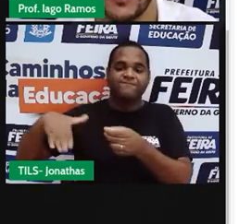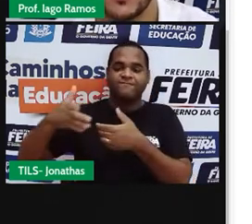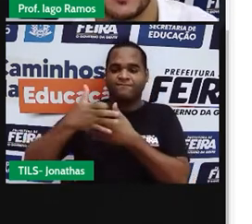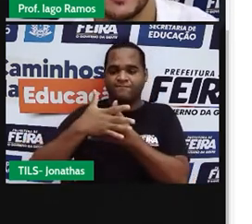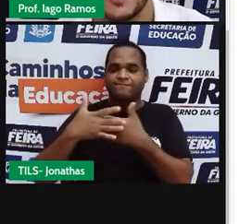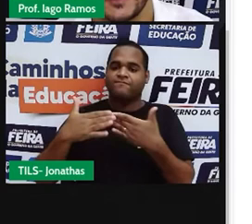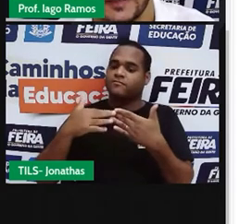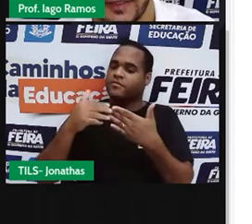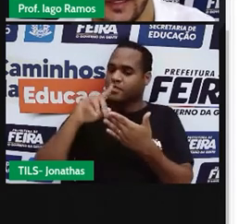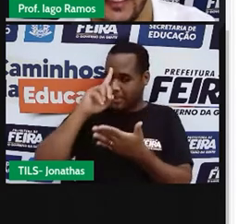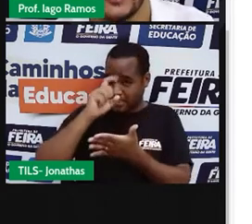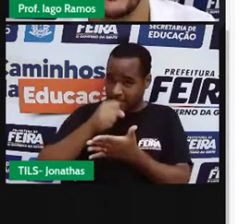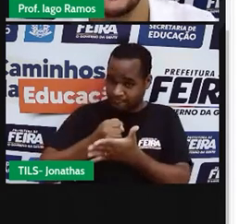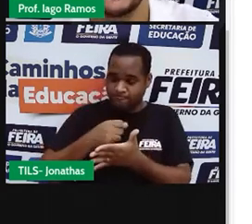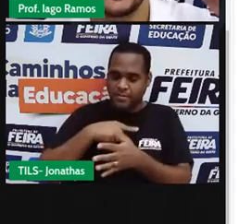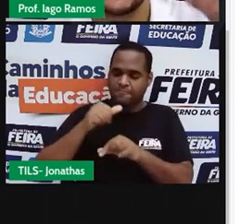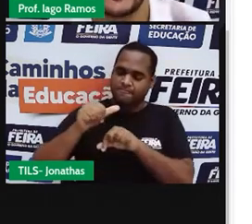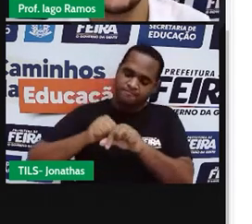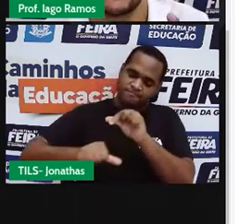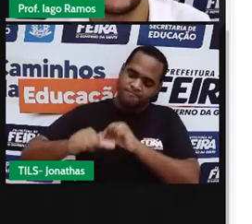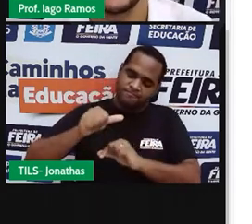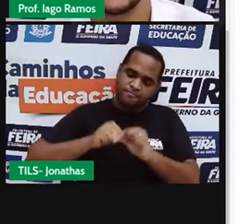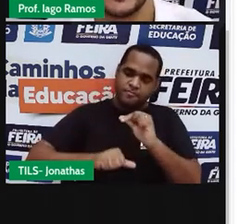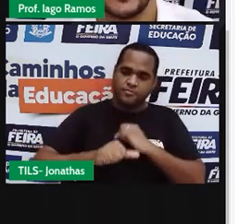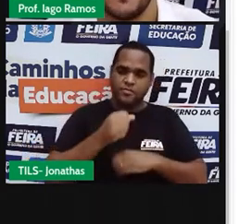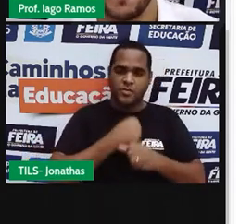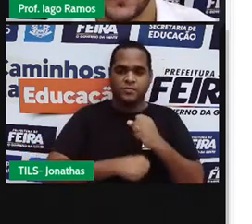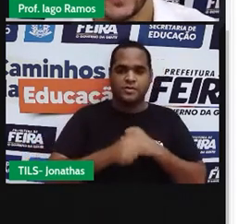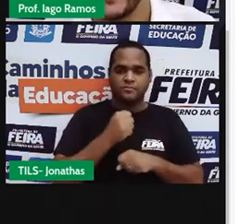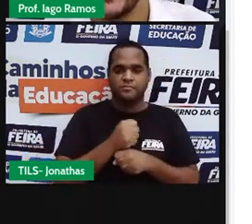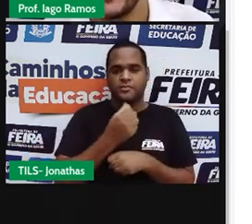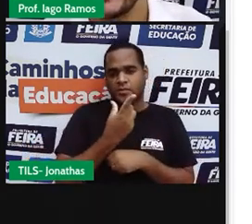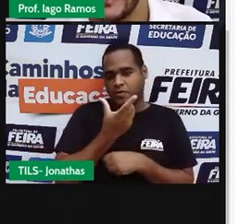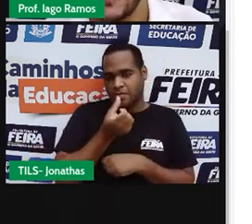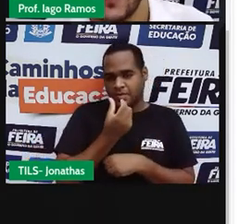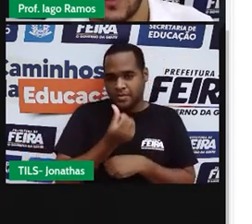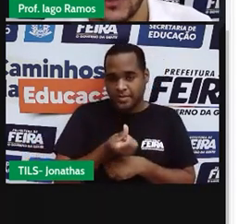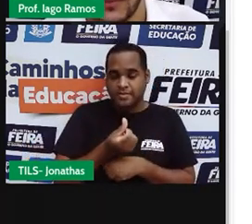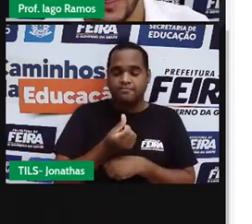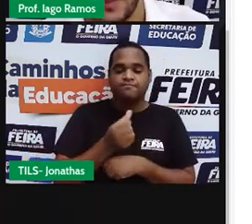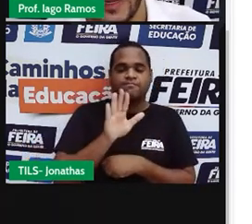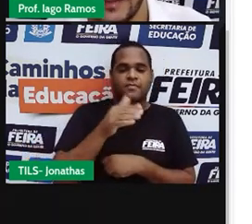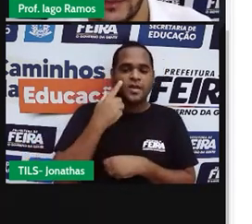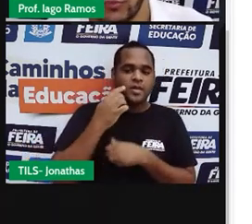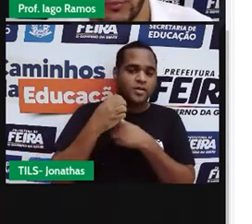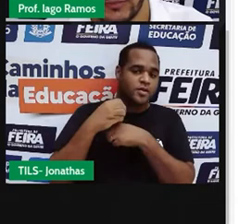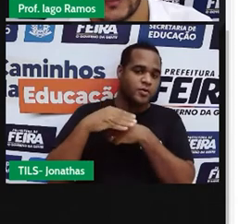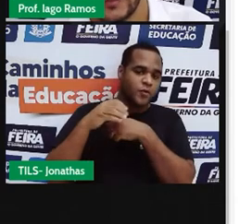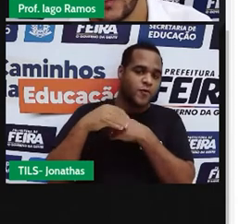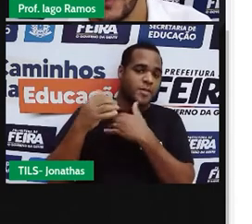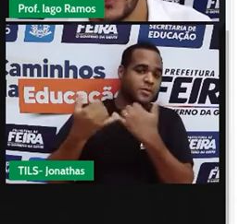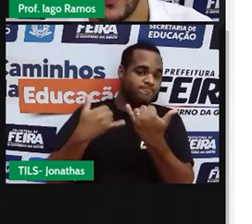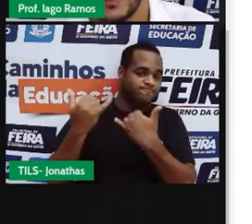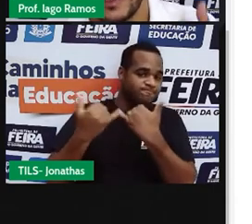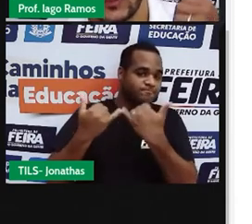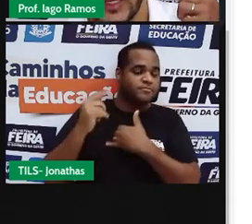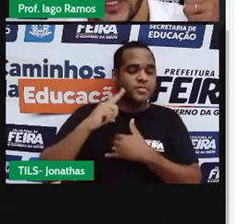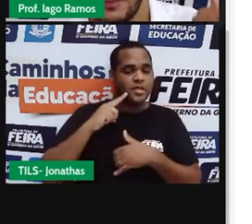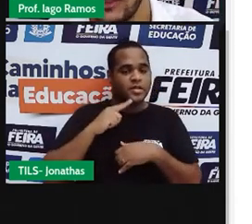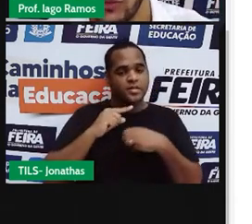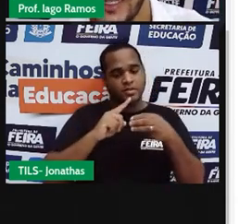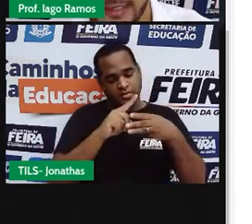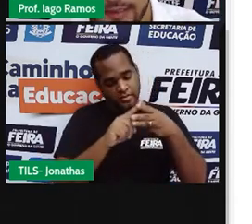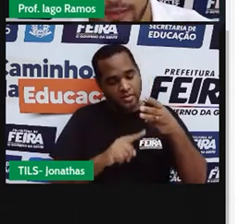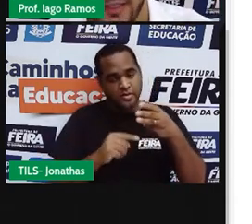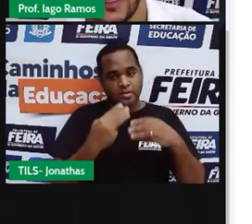seletiva em 2016. Então, gente tem três informações ali e em três informações aparecem números. Na primeira informação,